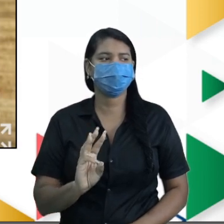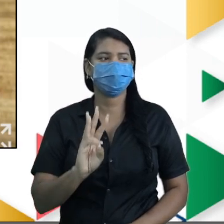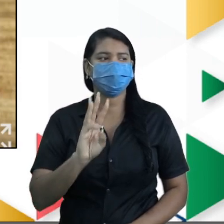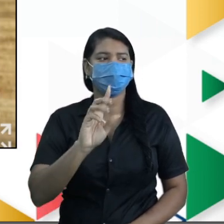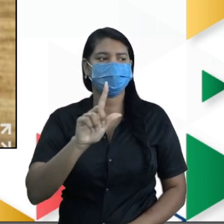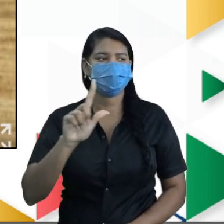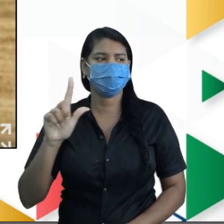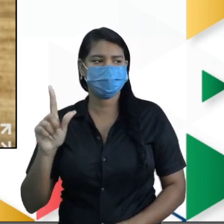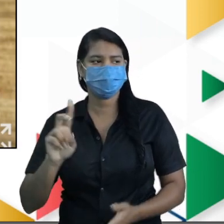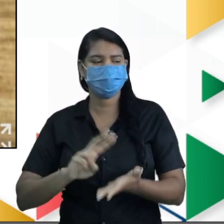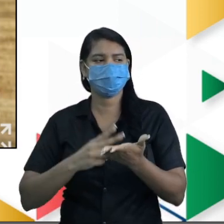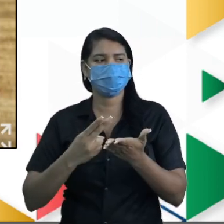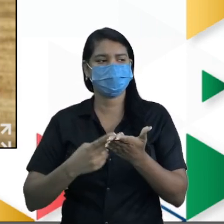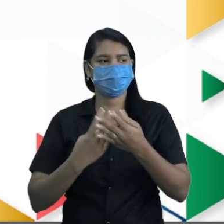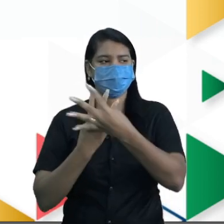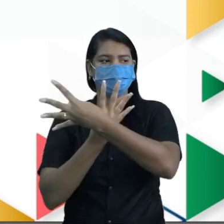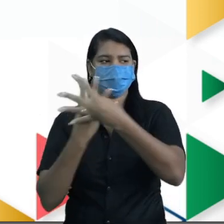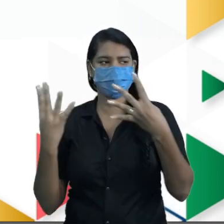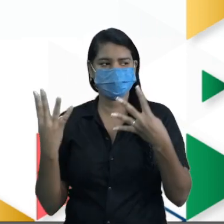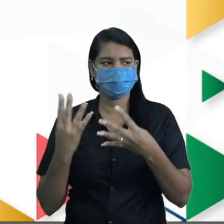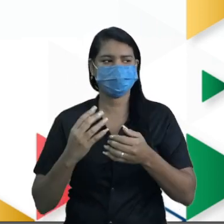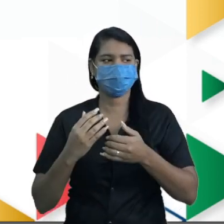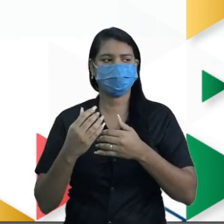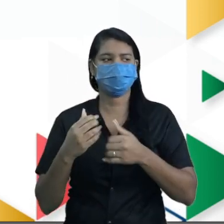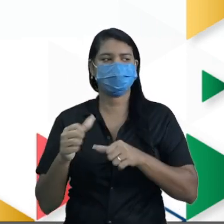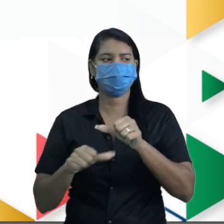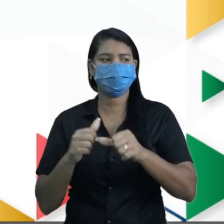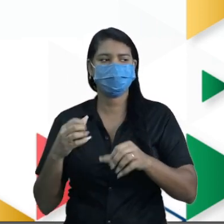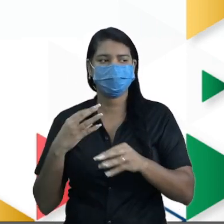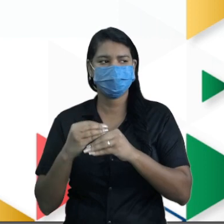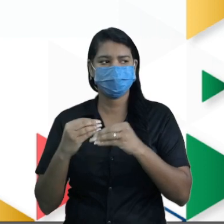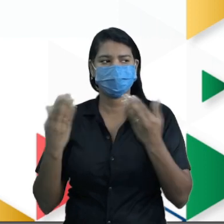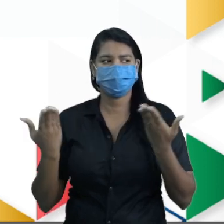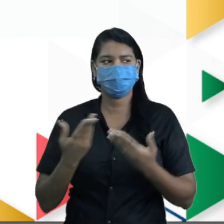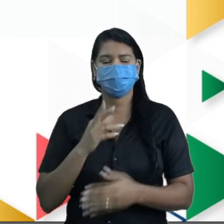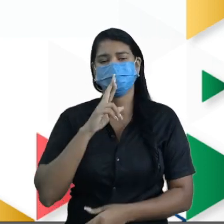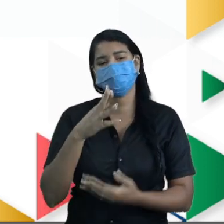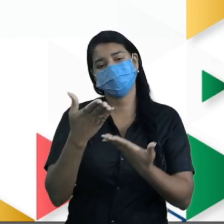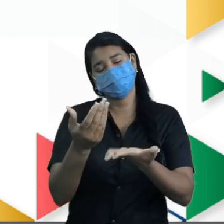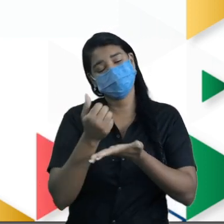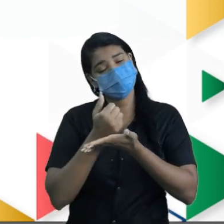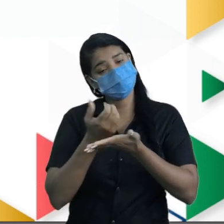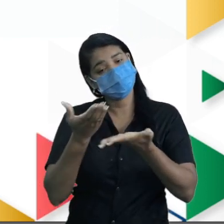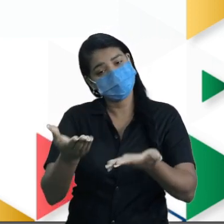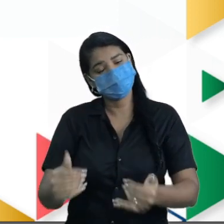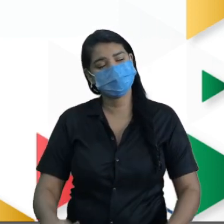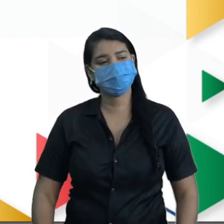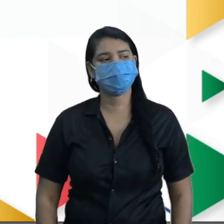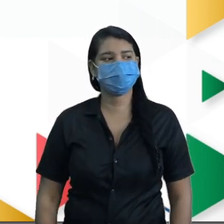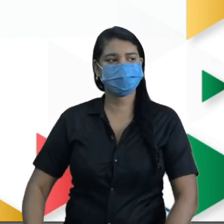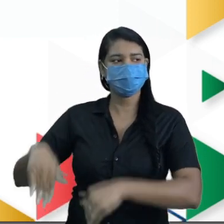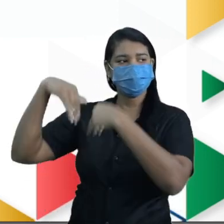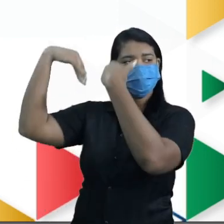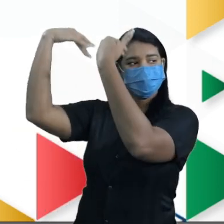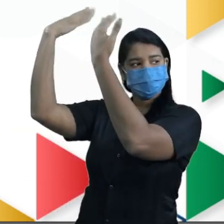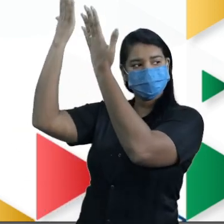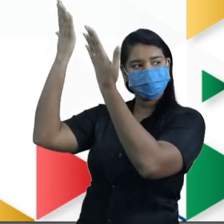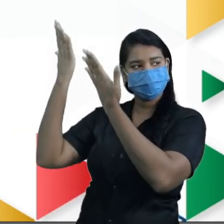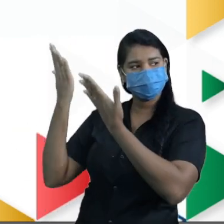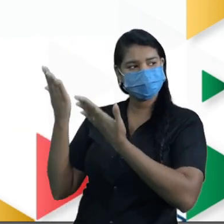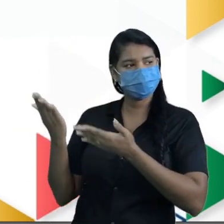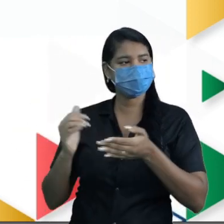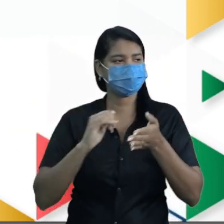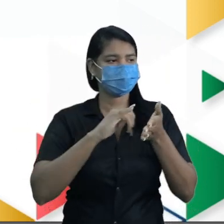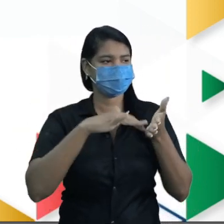interpretação de tabelas e gráficos, tá bom? Bom, já dei até a resposta pra te ajudar. Agora, vamos direto para a atividade.